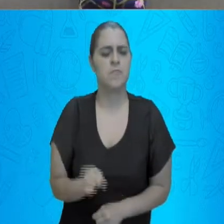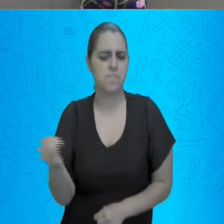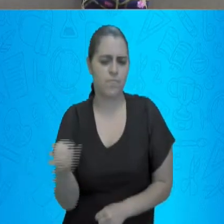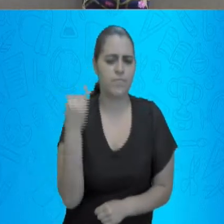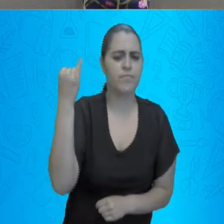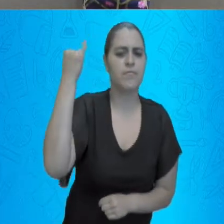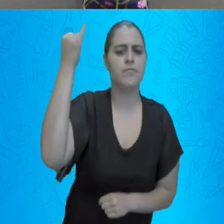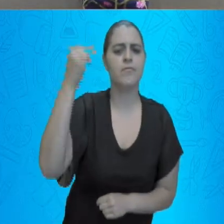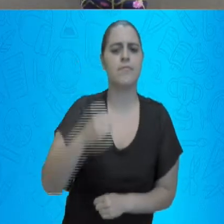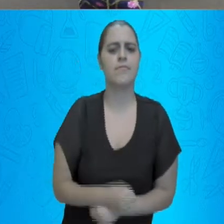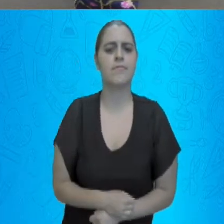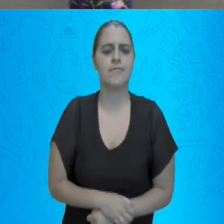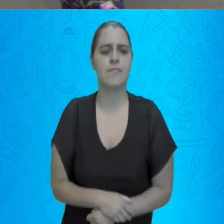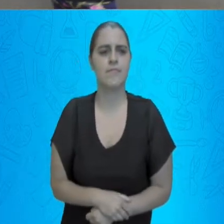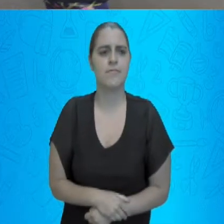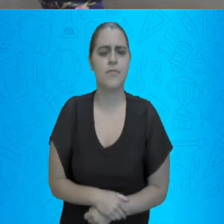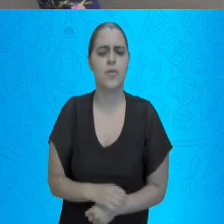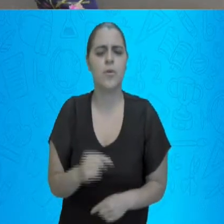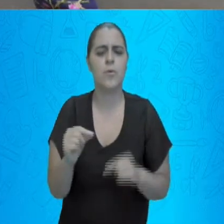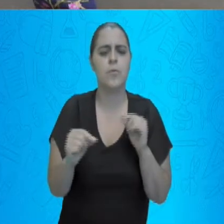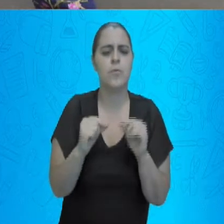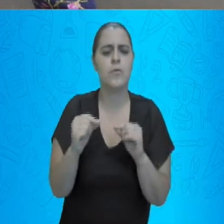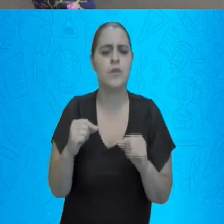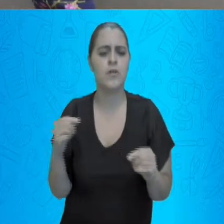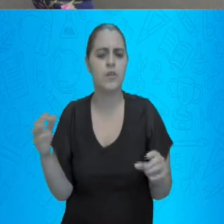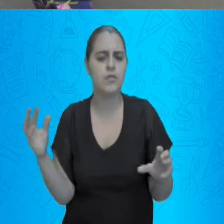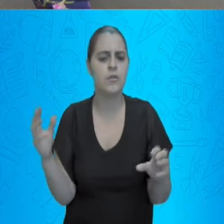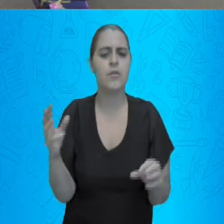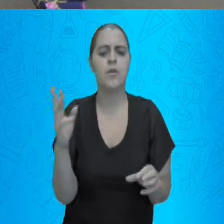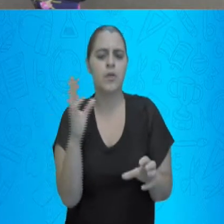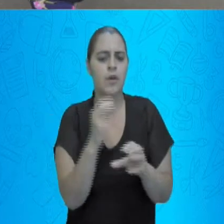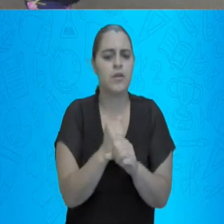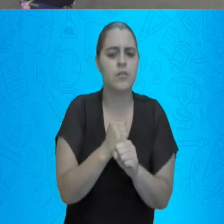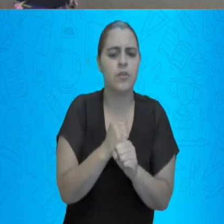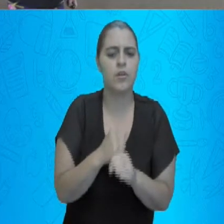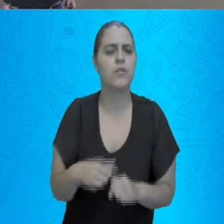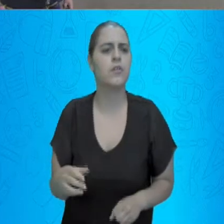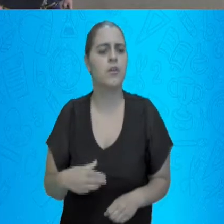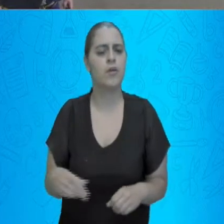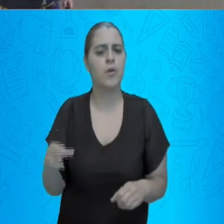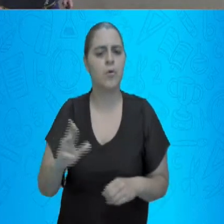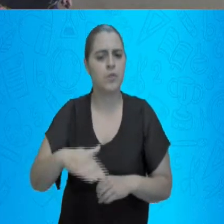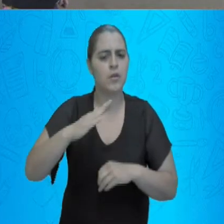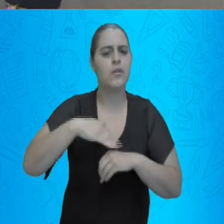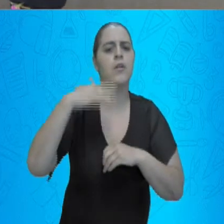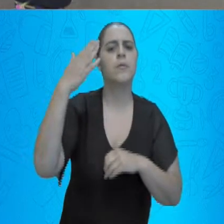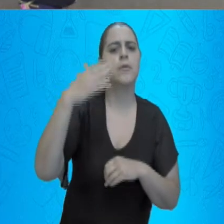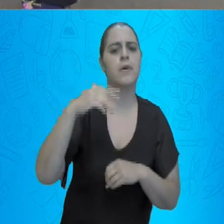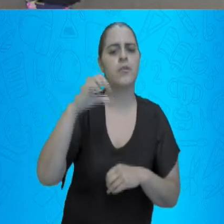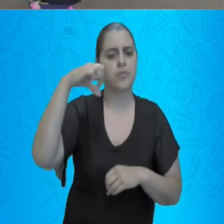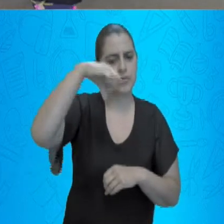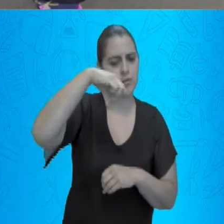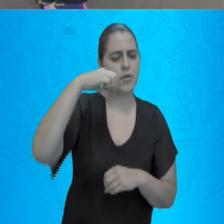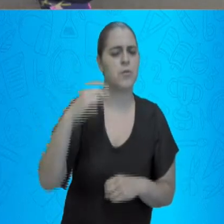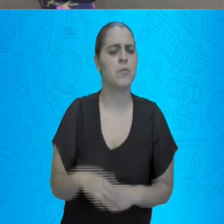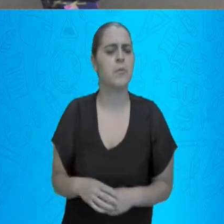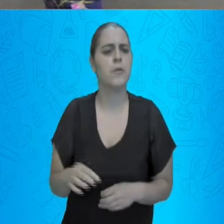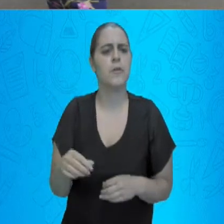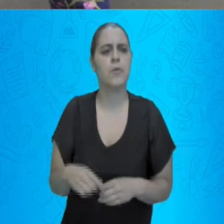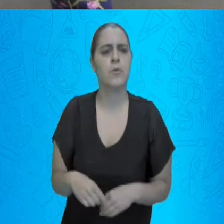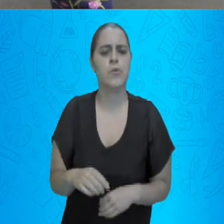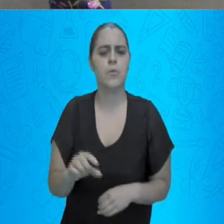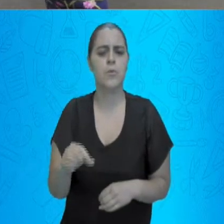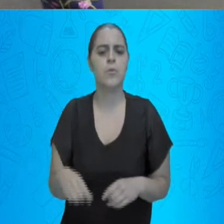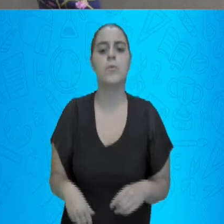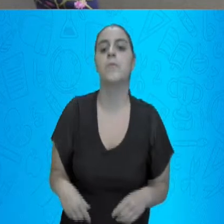importante. Quando o resultado ultrapassa o 9, ou seja, um